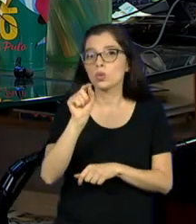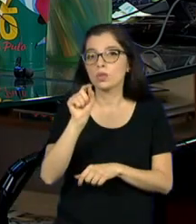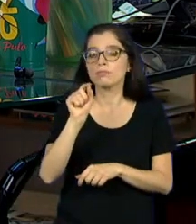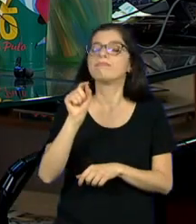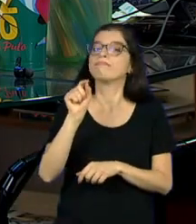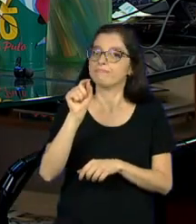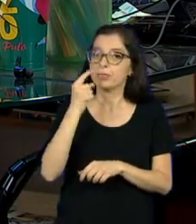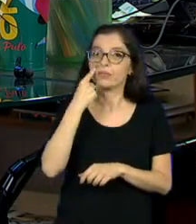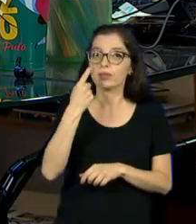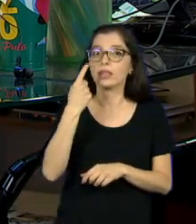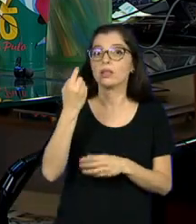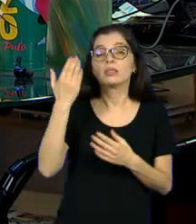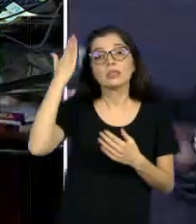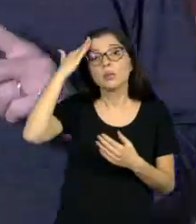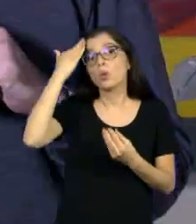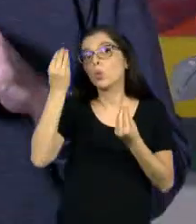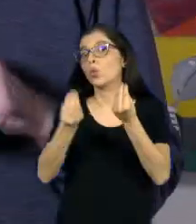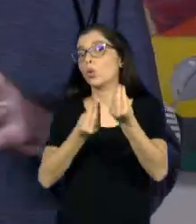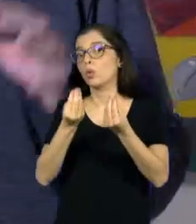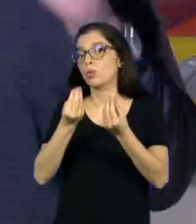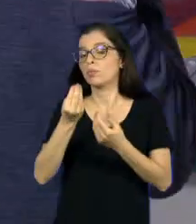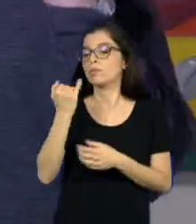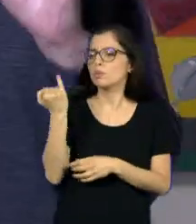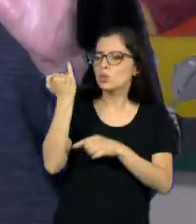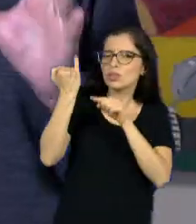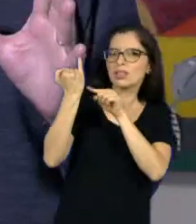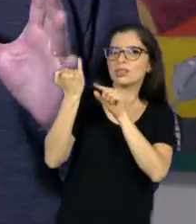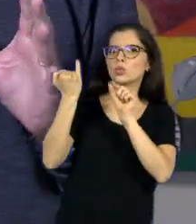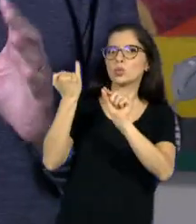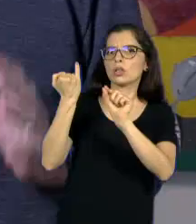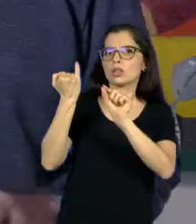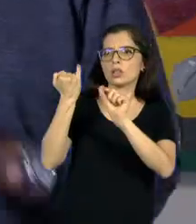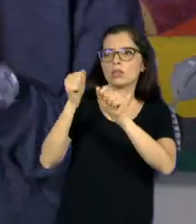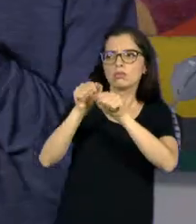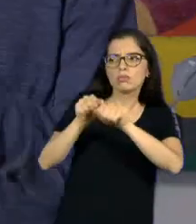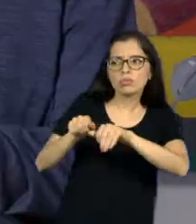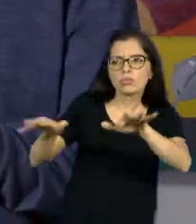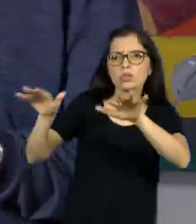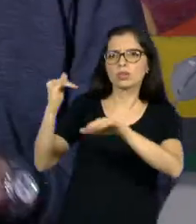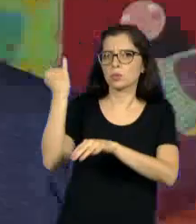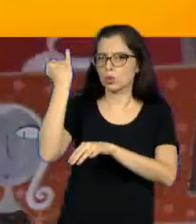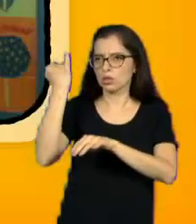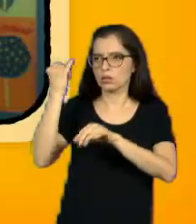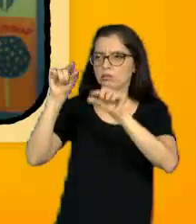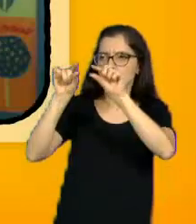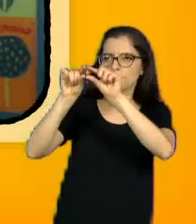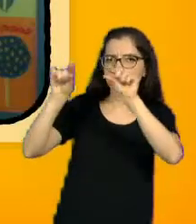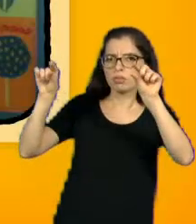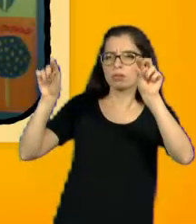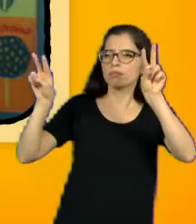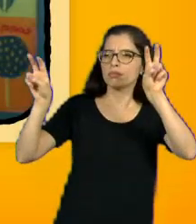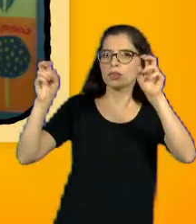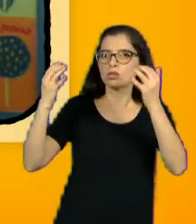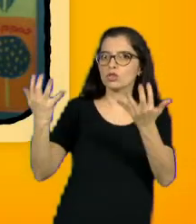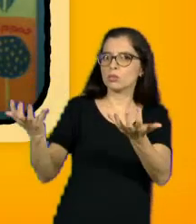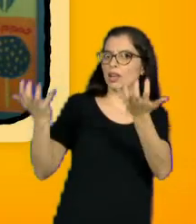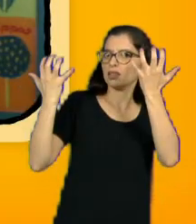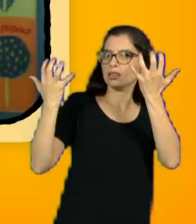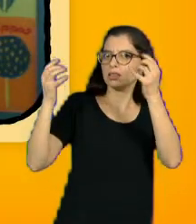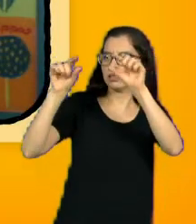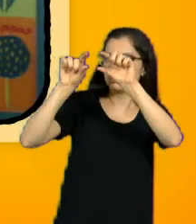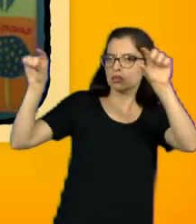saber qual é o fato mais importante, quais são as notícias mais importantes, quais são as manchetes. A gente tem que checar,